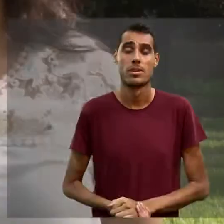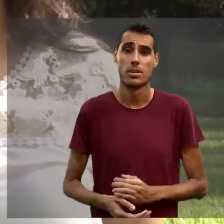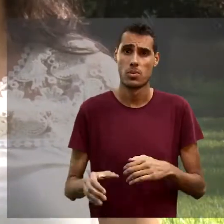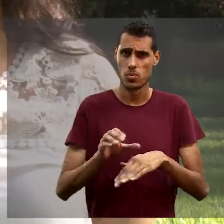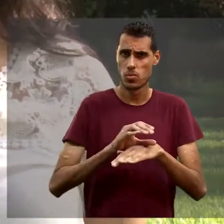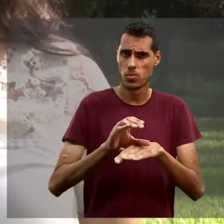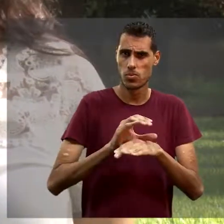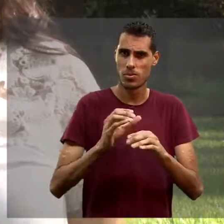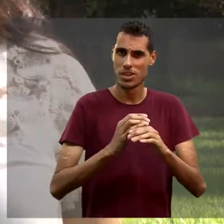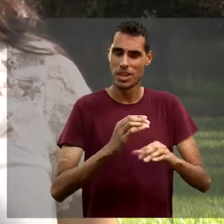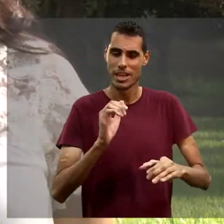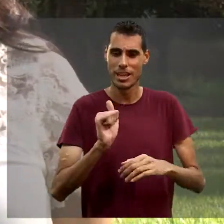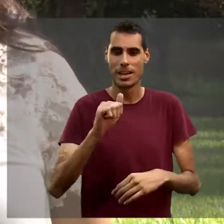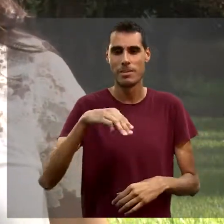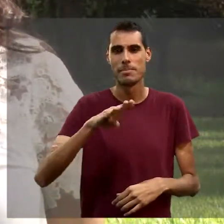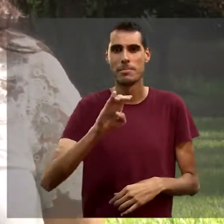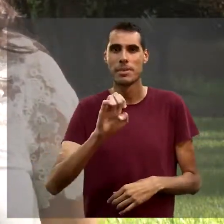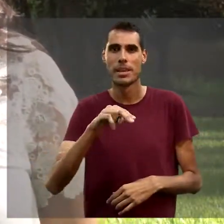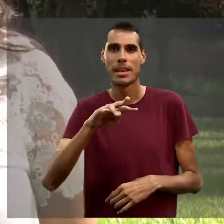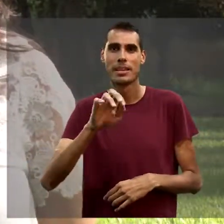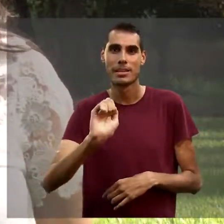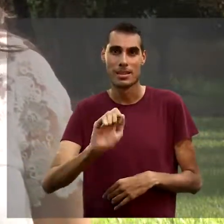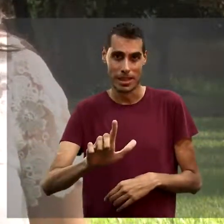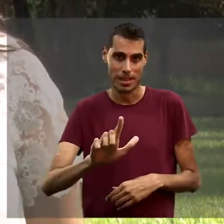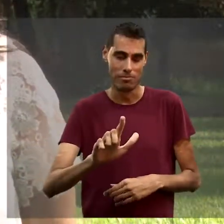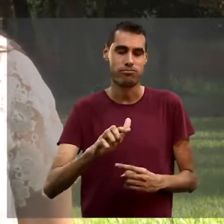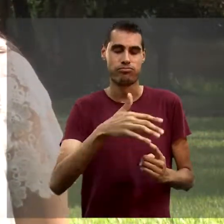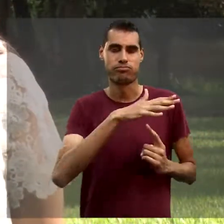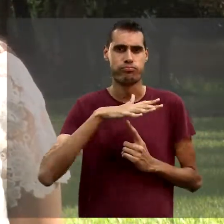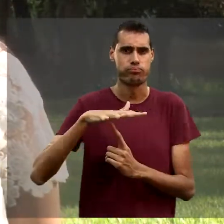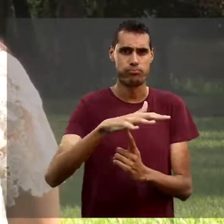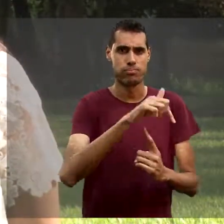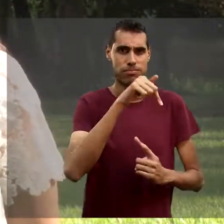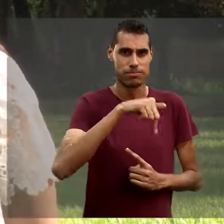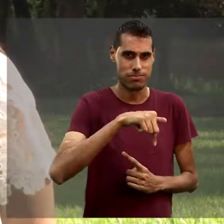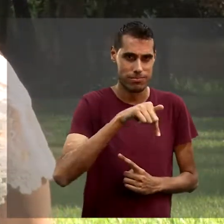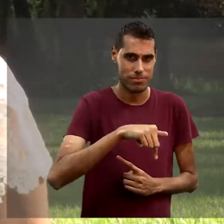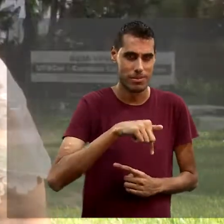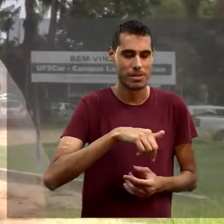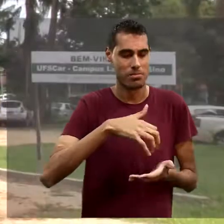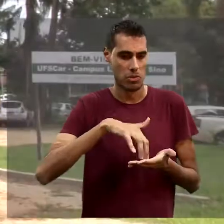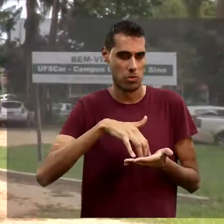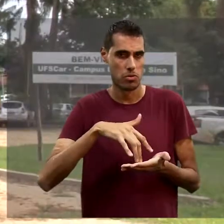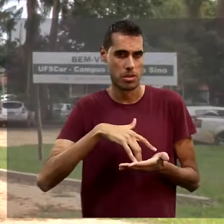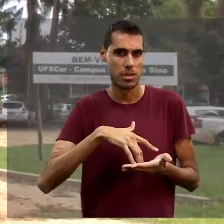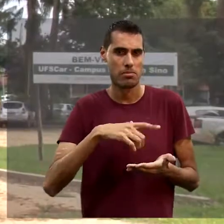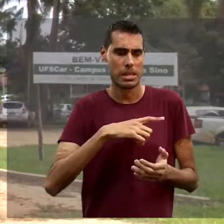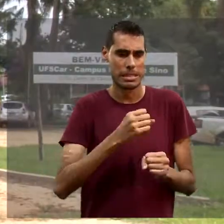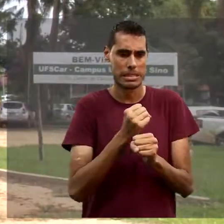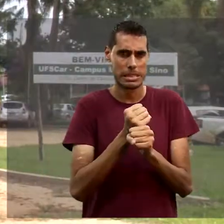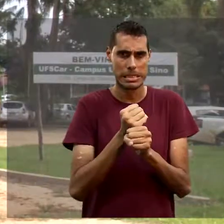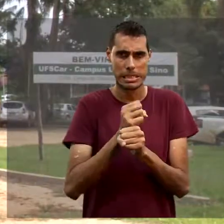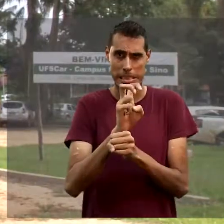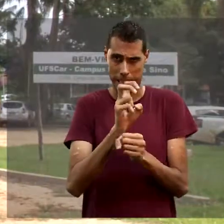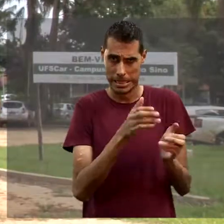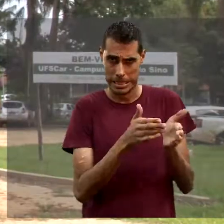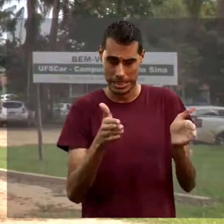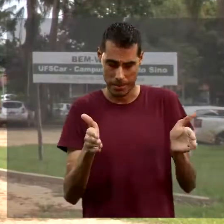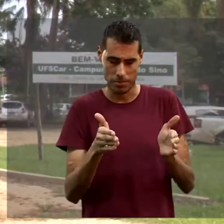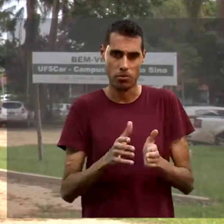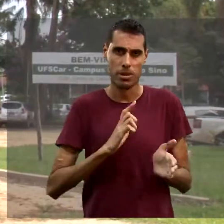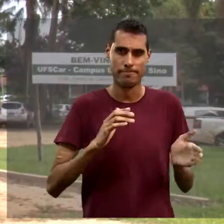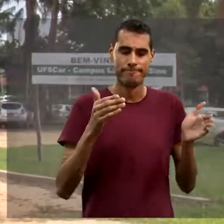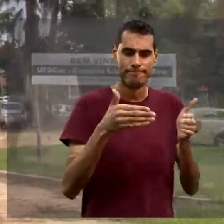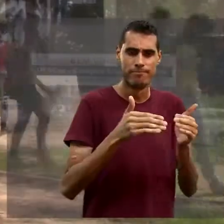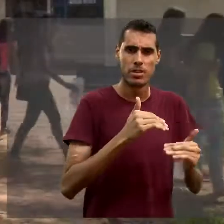O curso de engenharia ambiental do campus Lagoa do Sino tem duração de cinco anos. É um curso com ênfase na